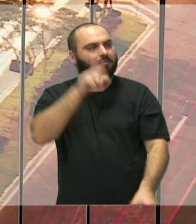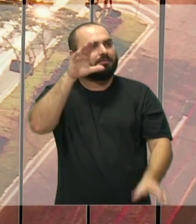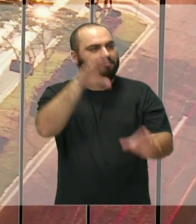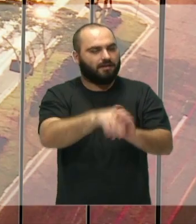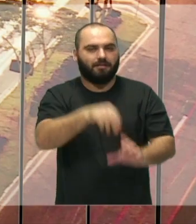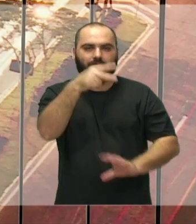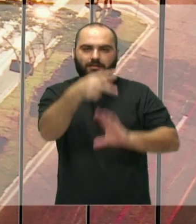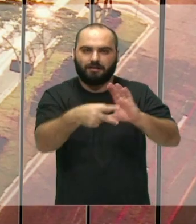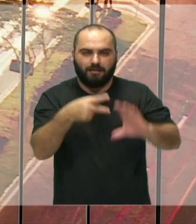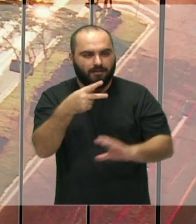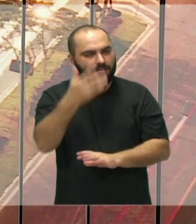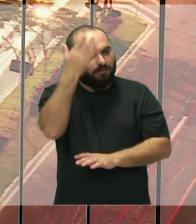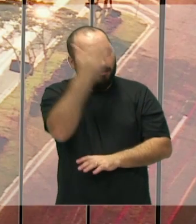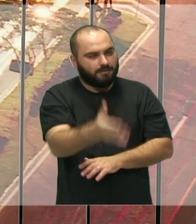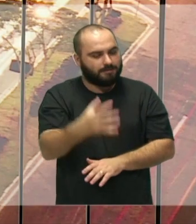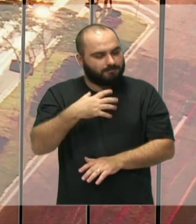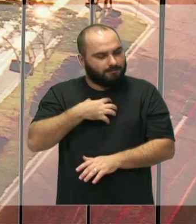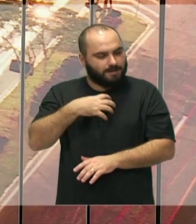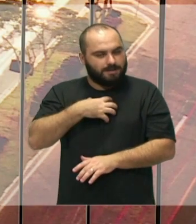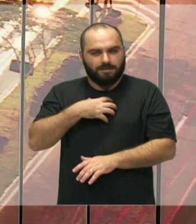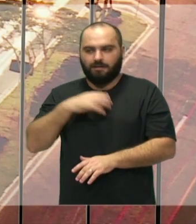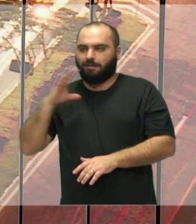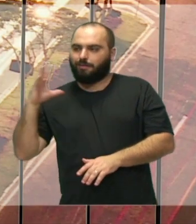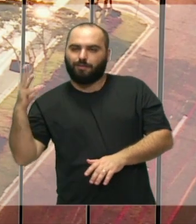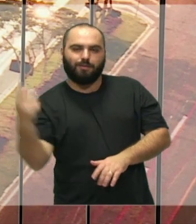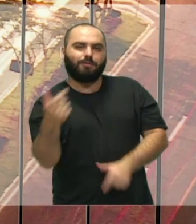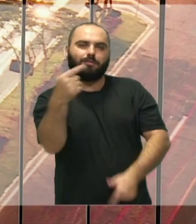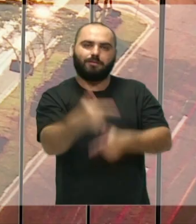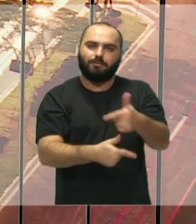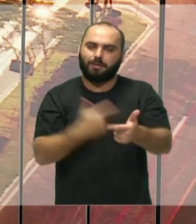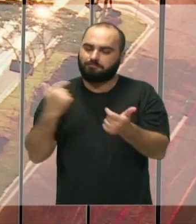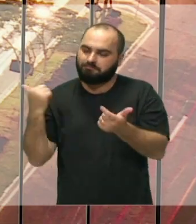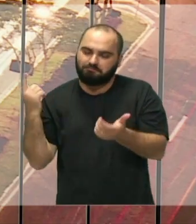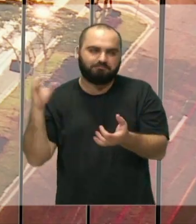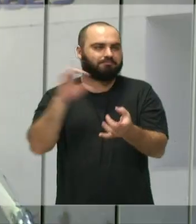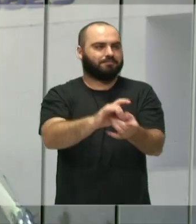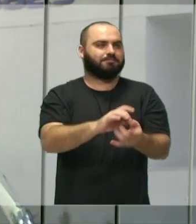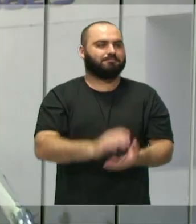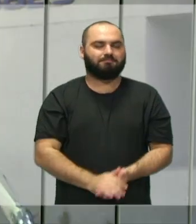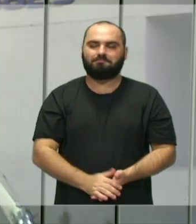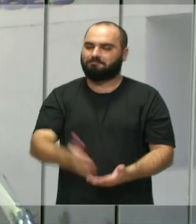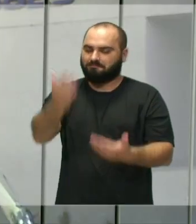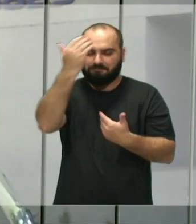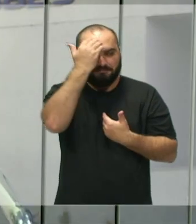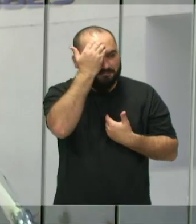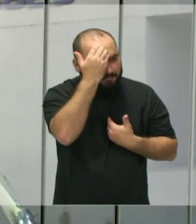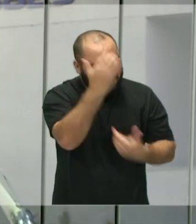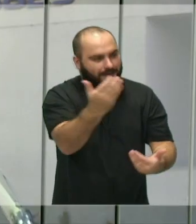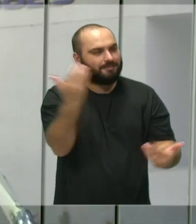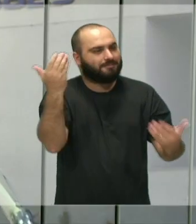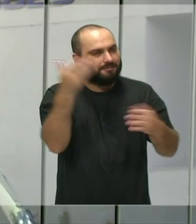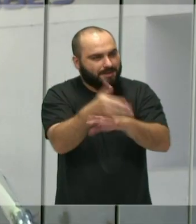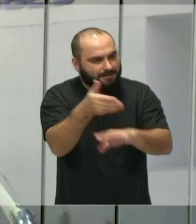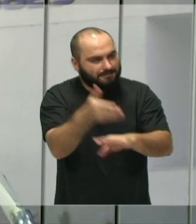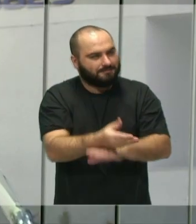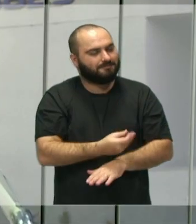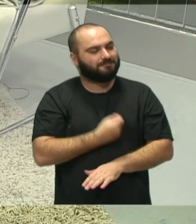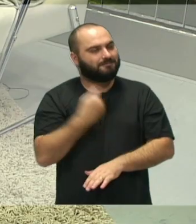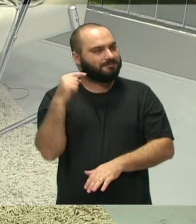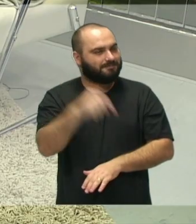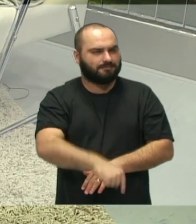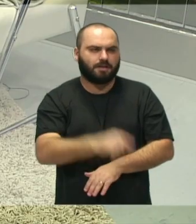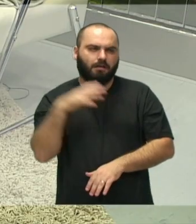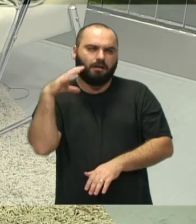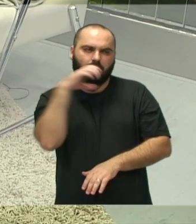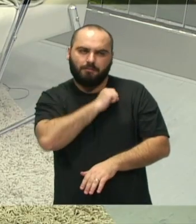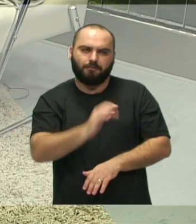pela forma que a senhora coloca o sentimento também em todas as pautas que a senhora se engaja. Muito obrigado por participar conosco aqui no programa, e em breve